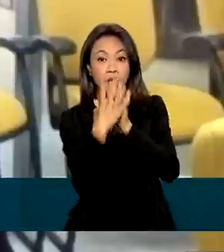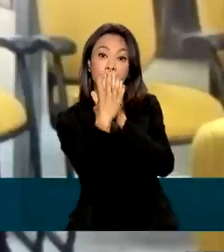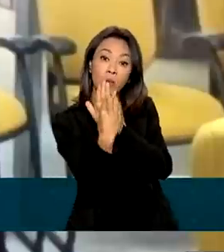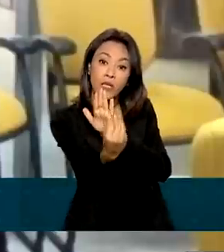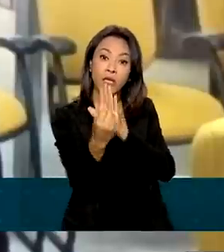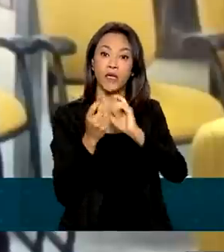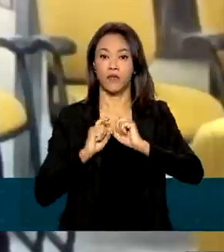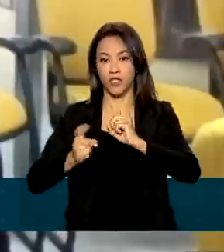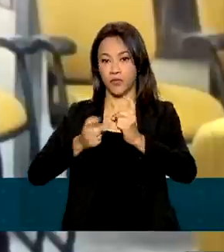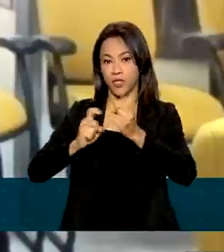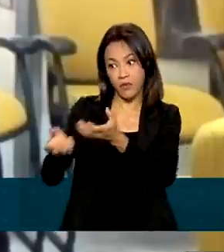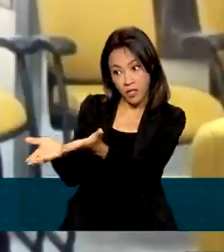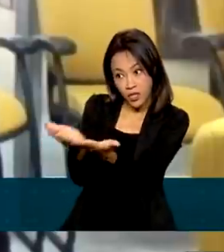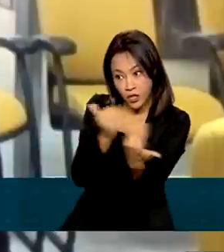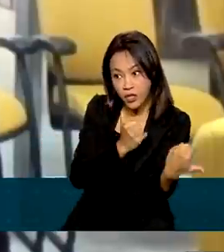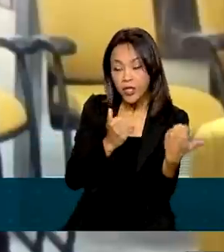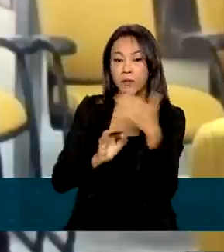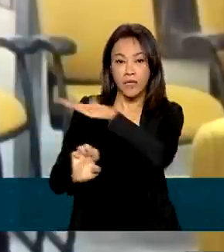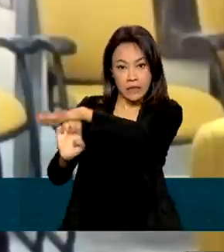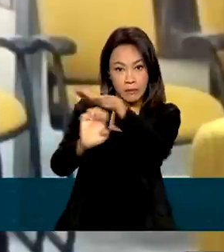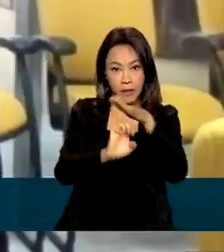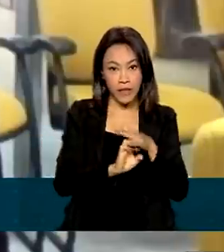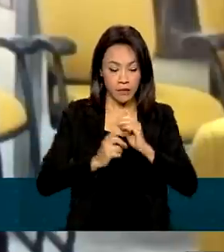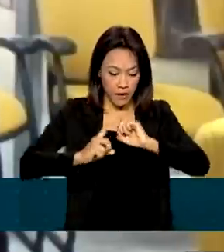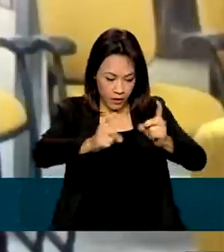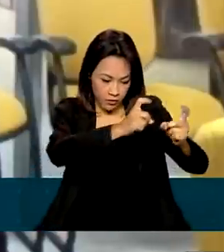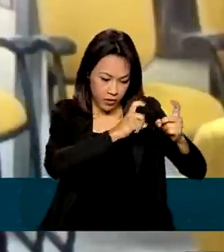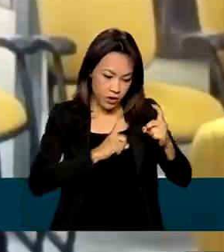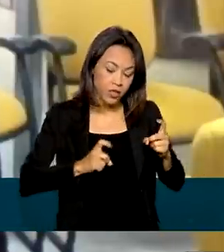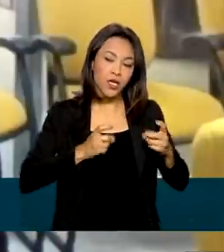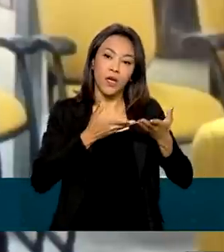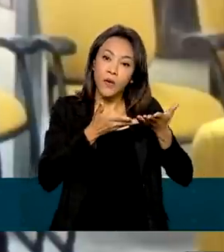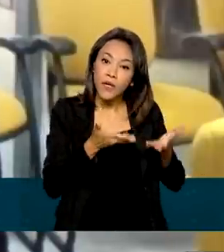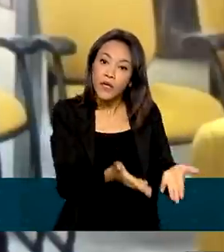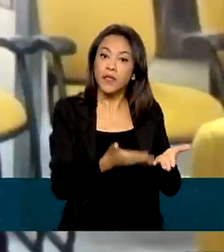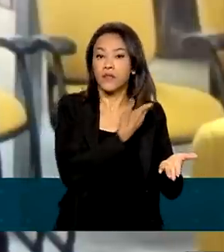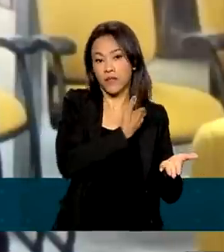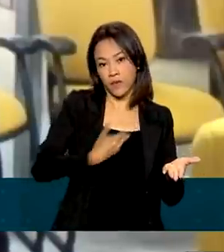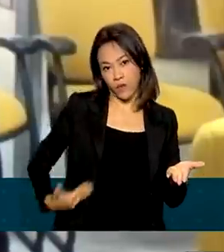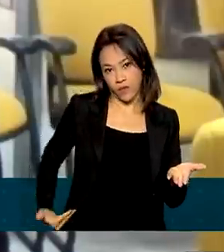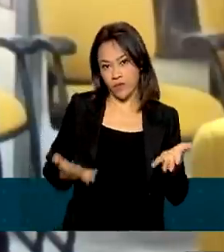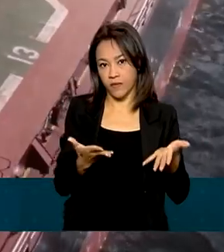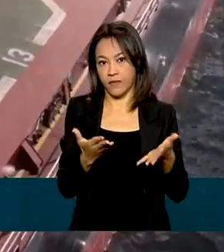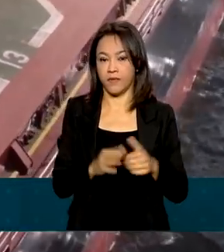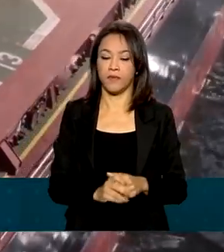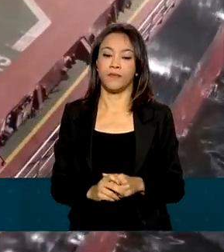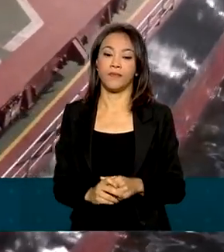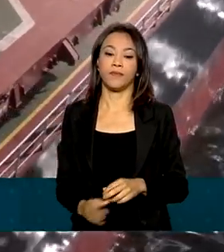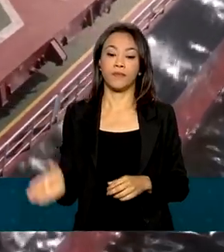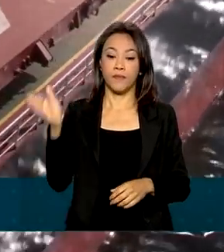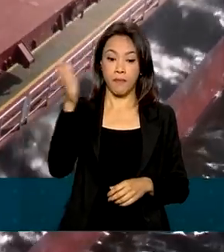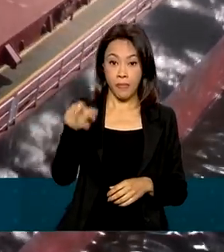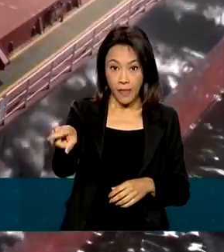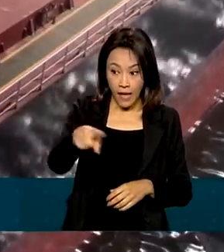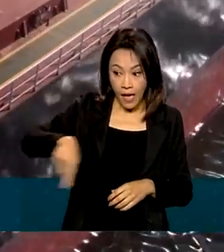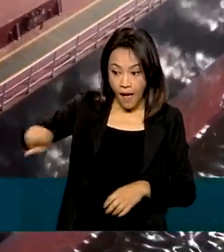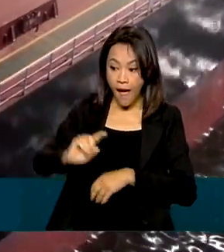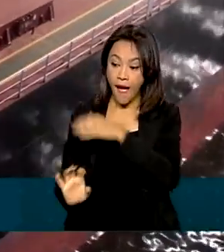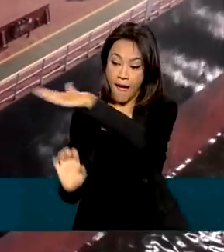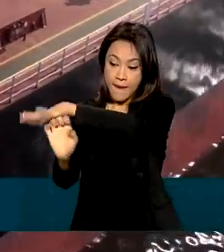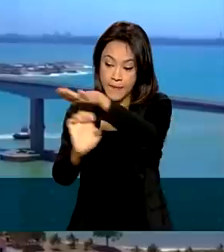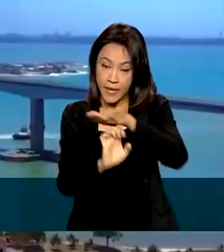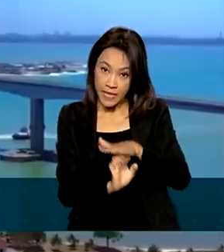traz a iniciativa privada para o negócio de gestão dos nossos portos pelo país. A empresa que assumir a